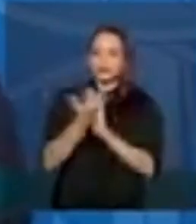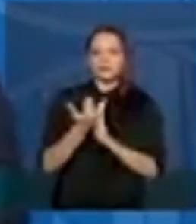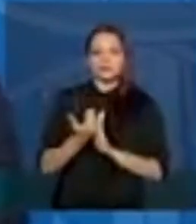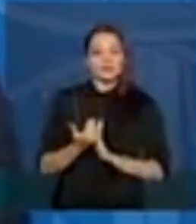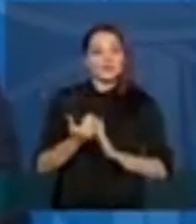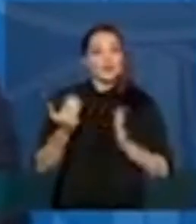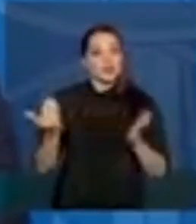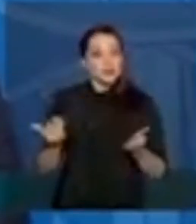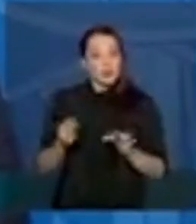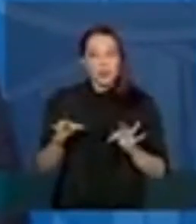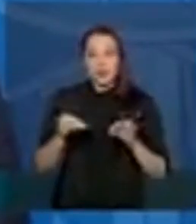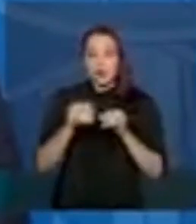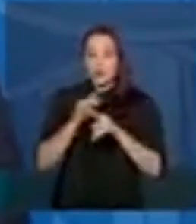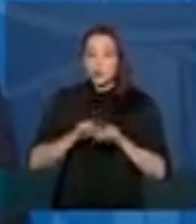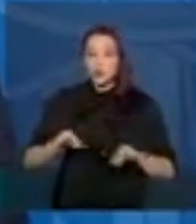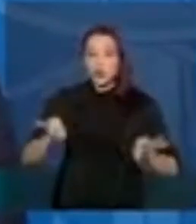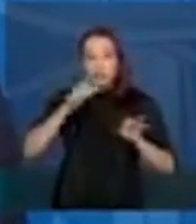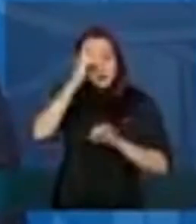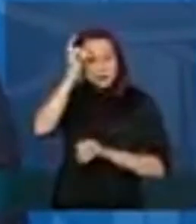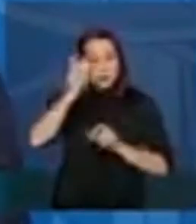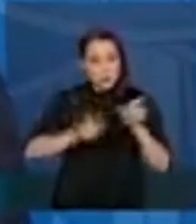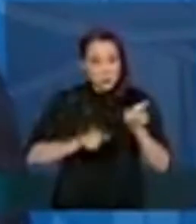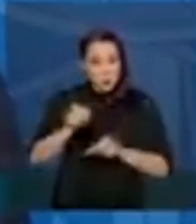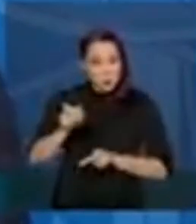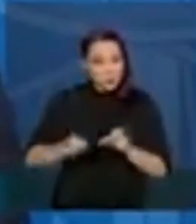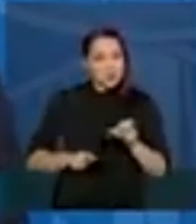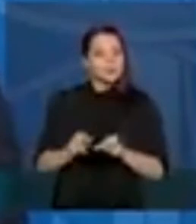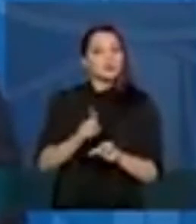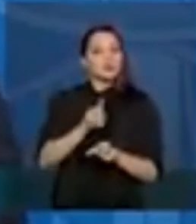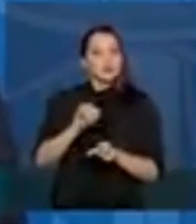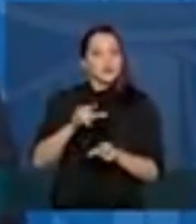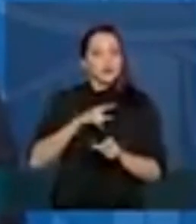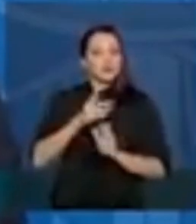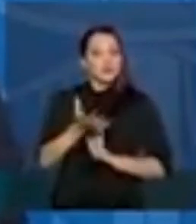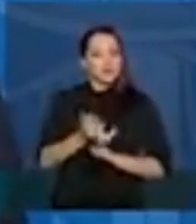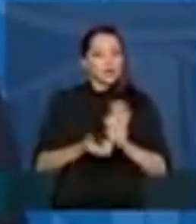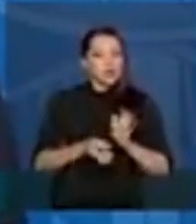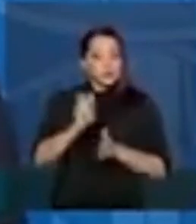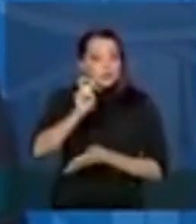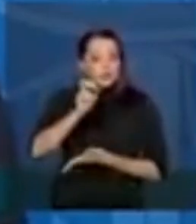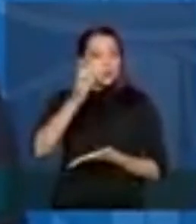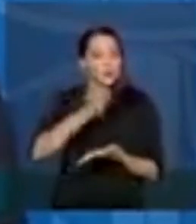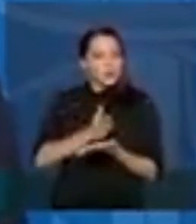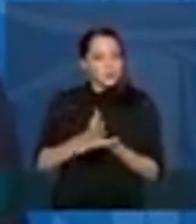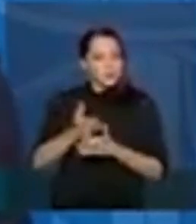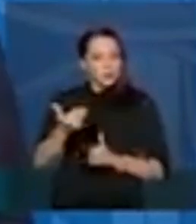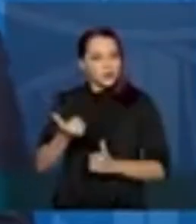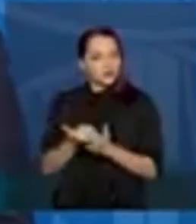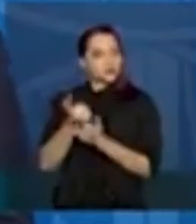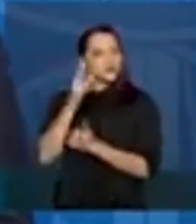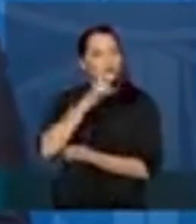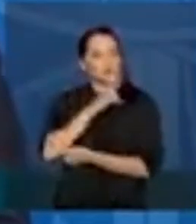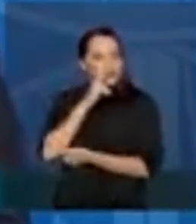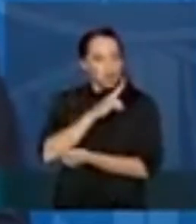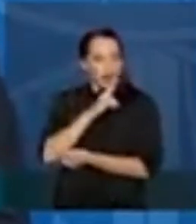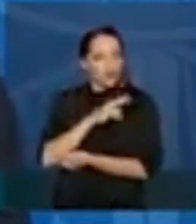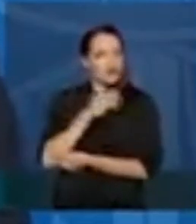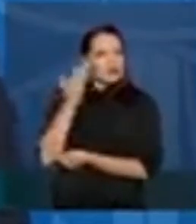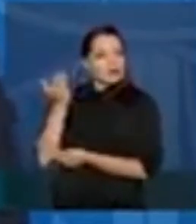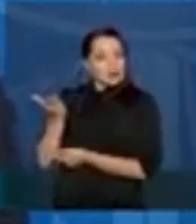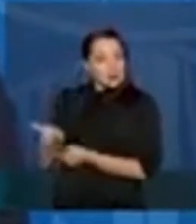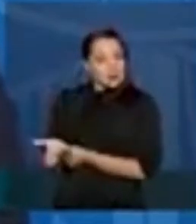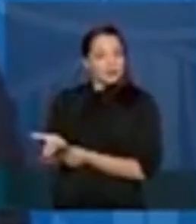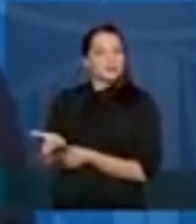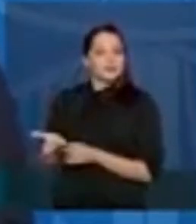todas as pessoas receberão as cinco parcelas do auxílio emergencial, neste